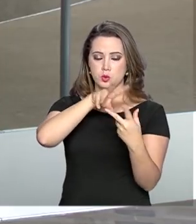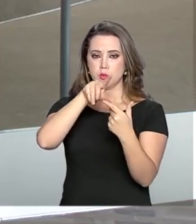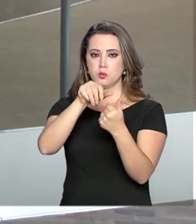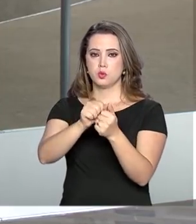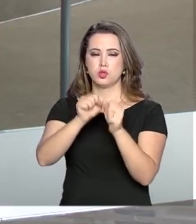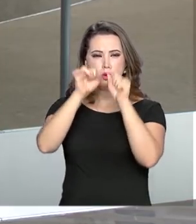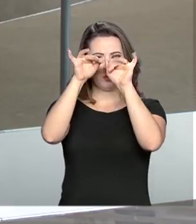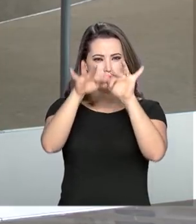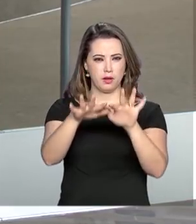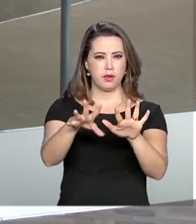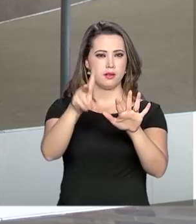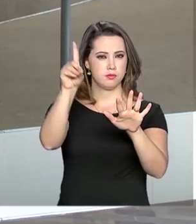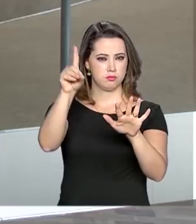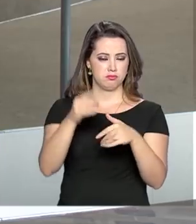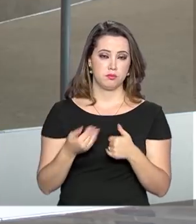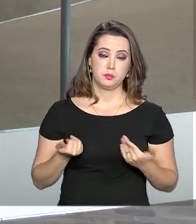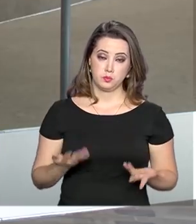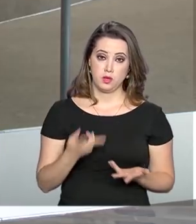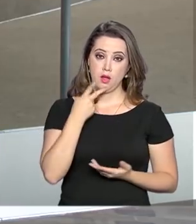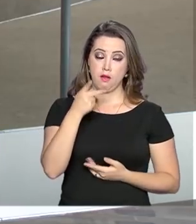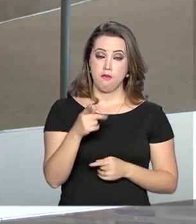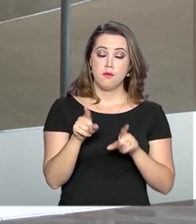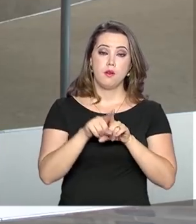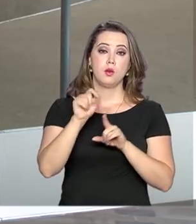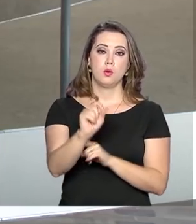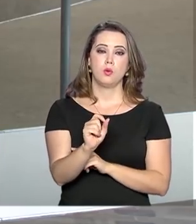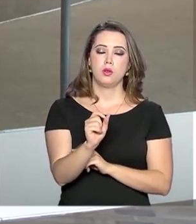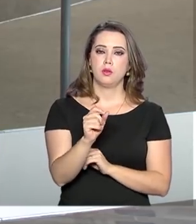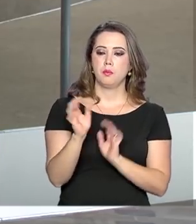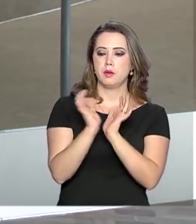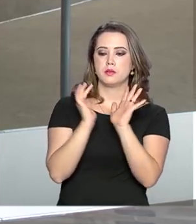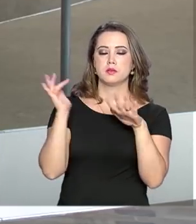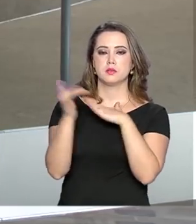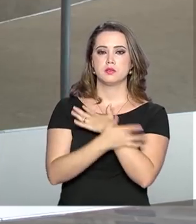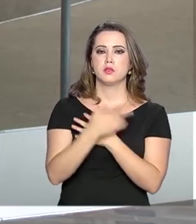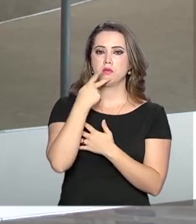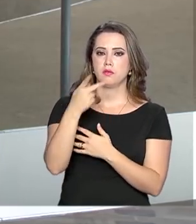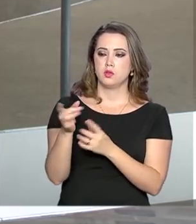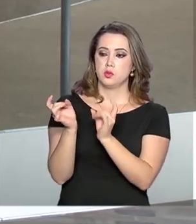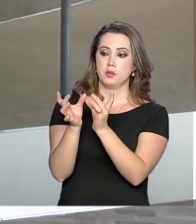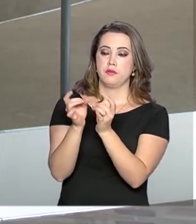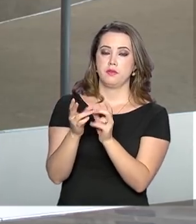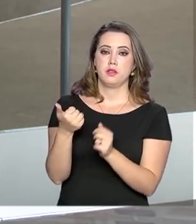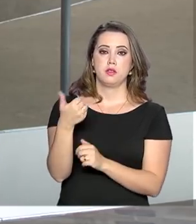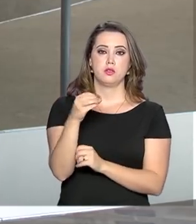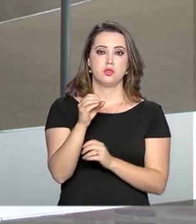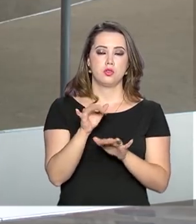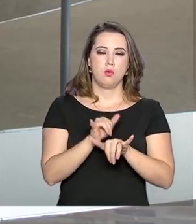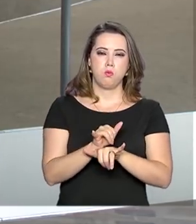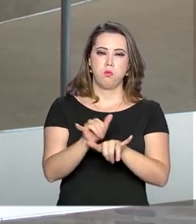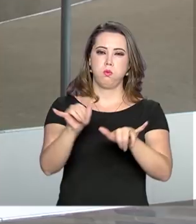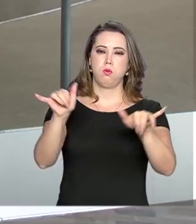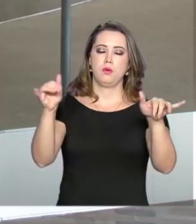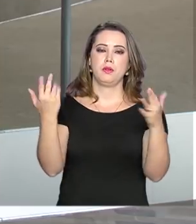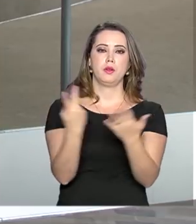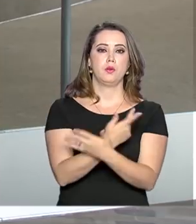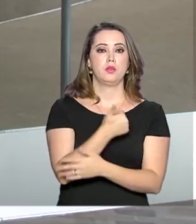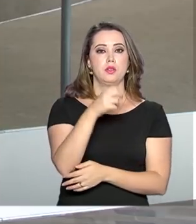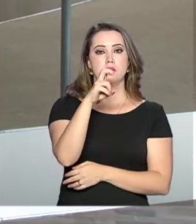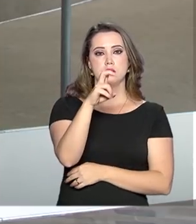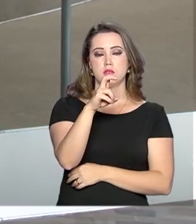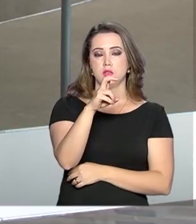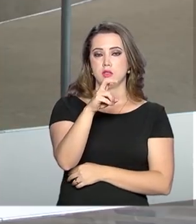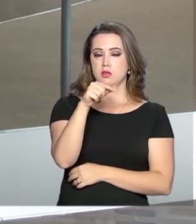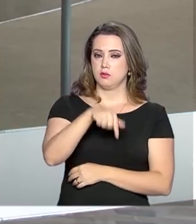sociais, o presidente Bolsonaro comentou sobre o leilão de 10 aeroportos, que vai acontecer no dia 15 deste mês.